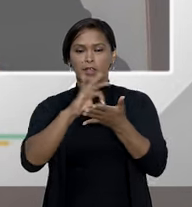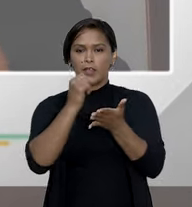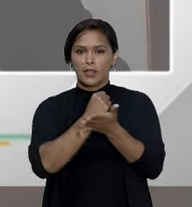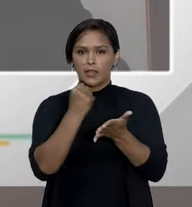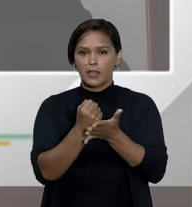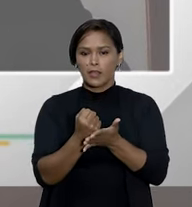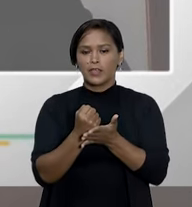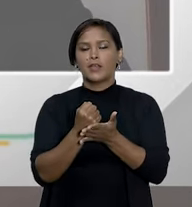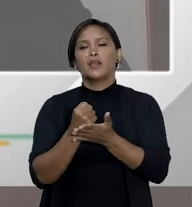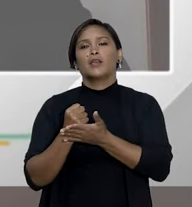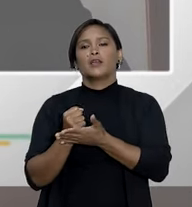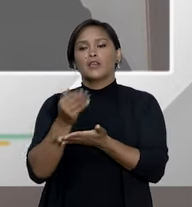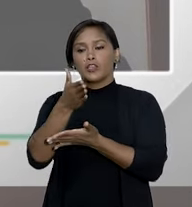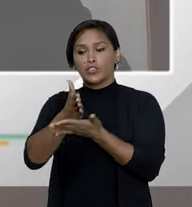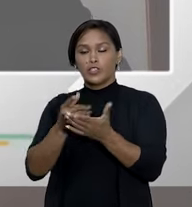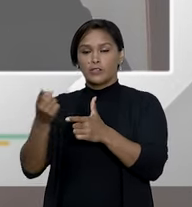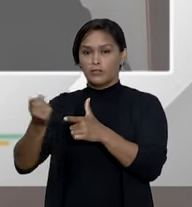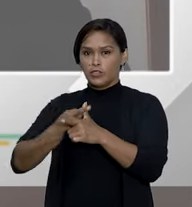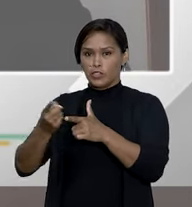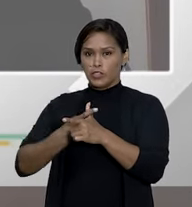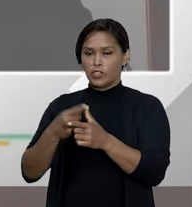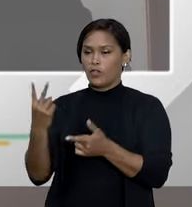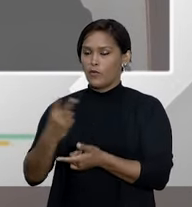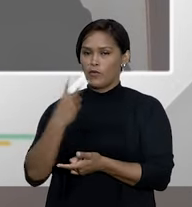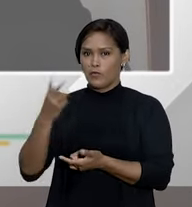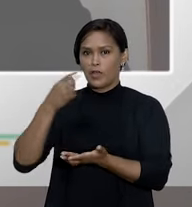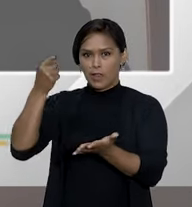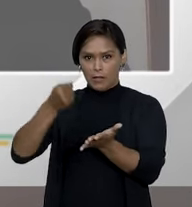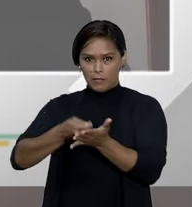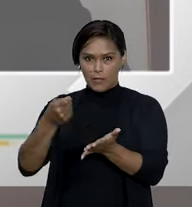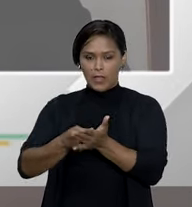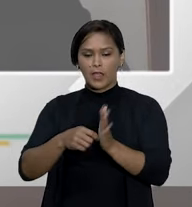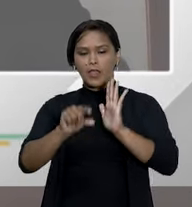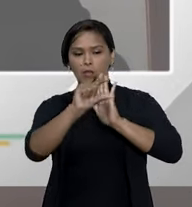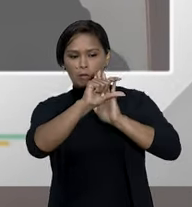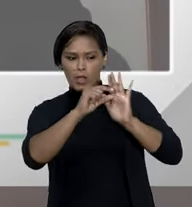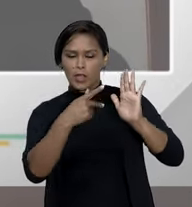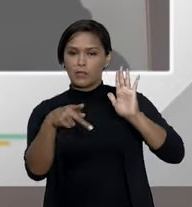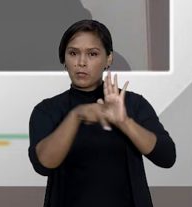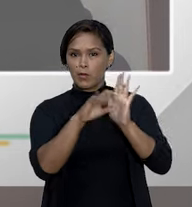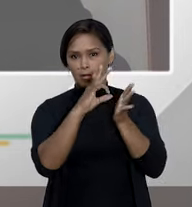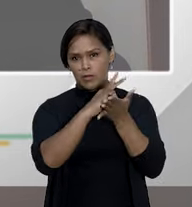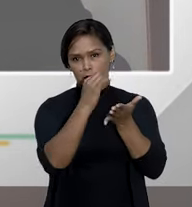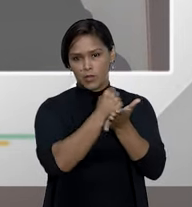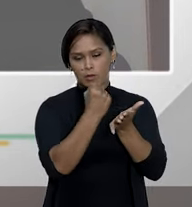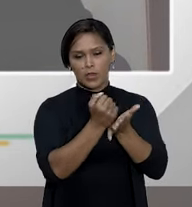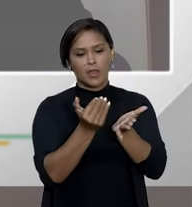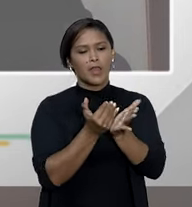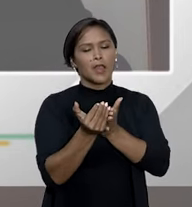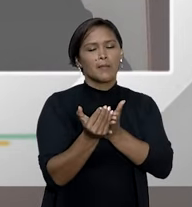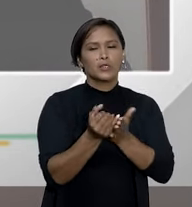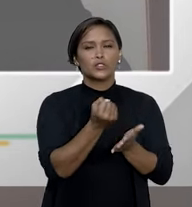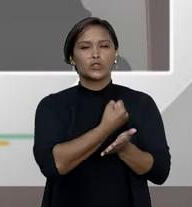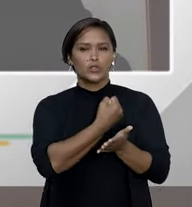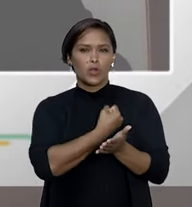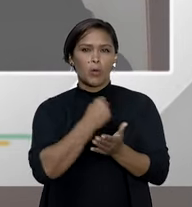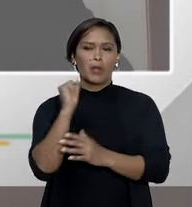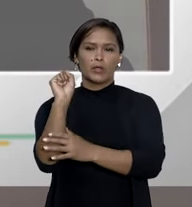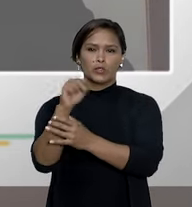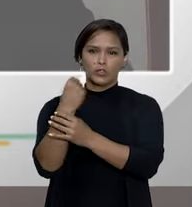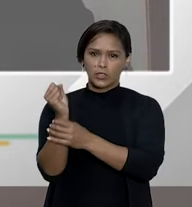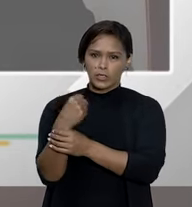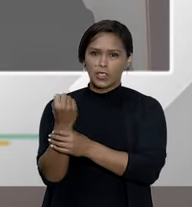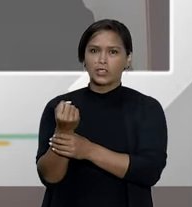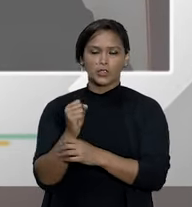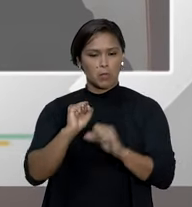os custos são repartidos é possível haver uma cláusula no contrato que a partir de determinadas sessões